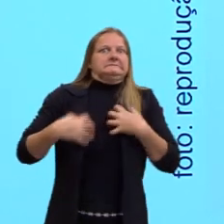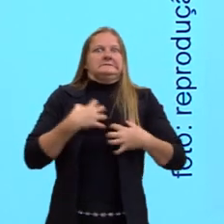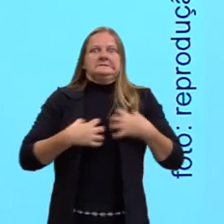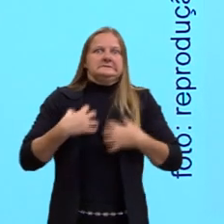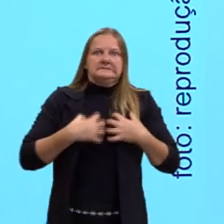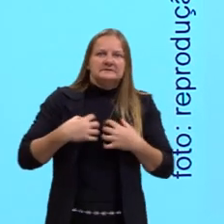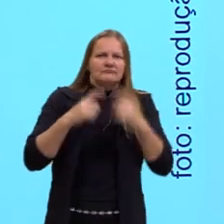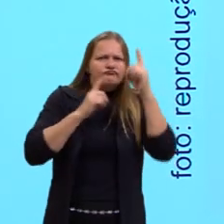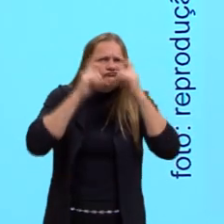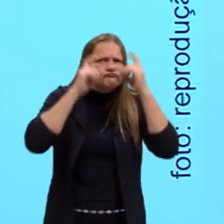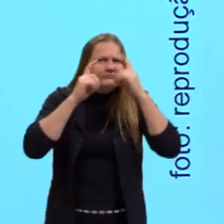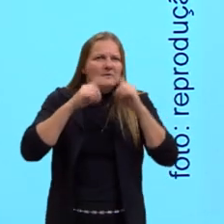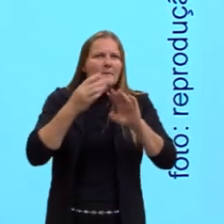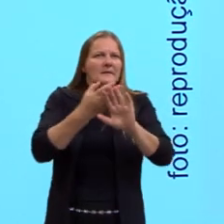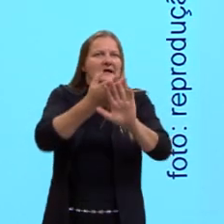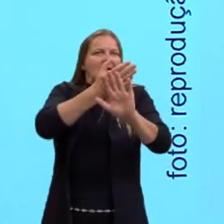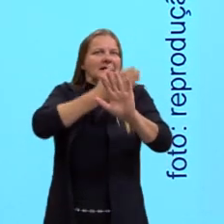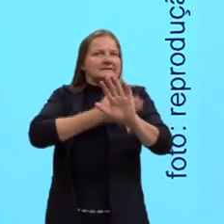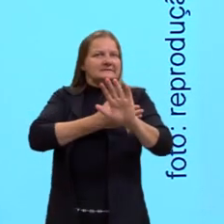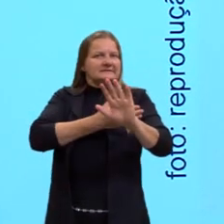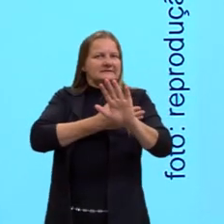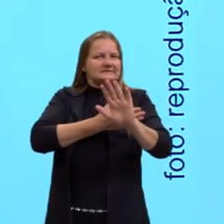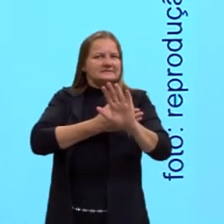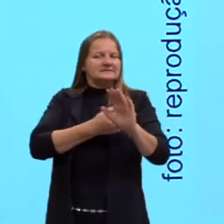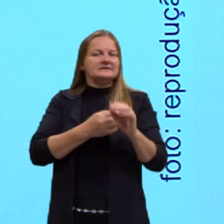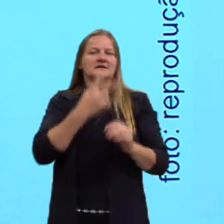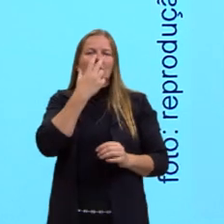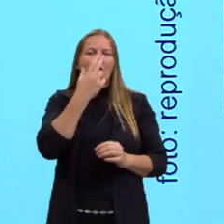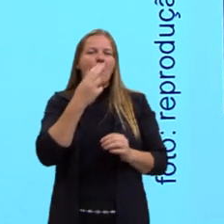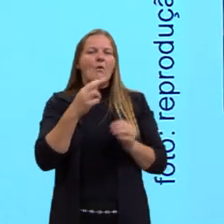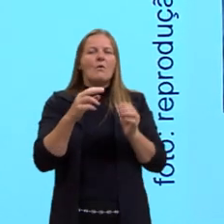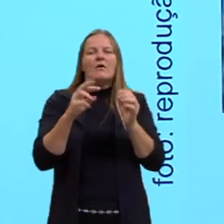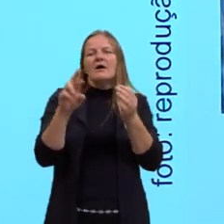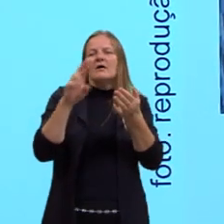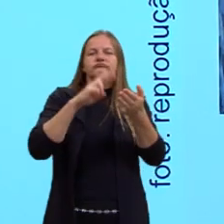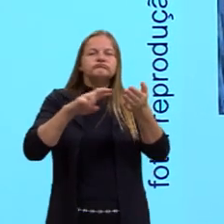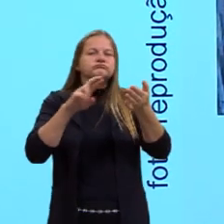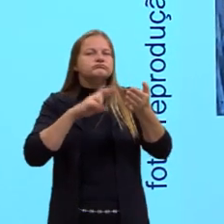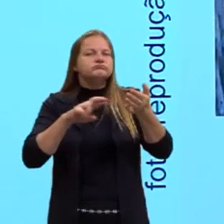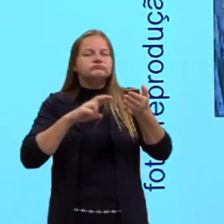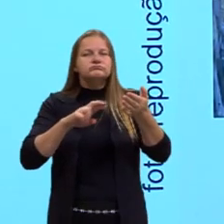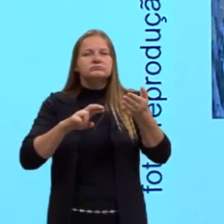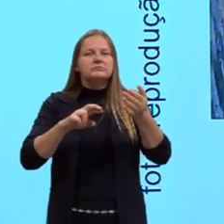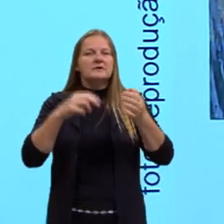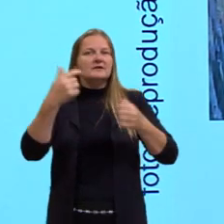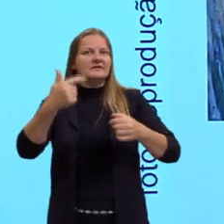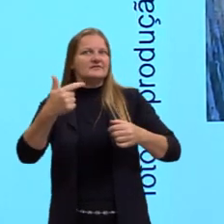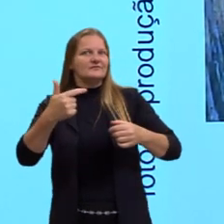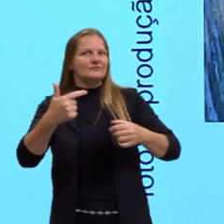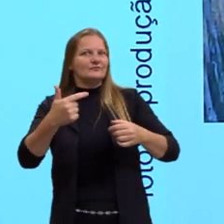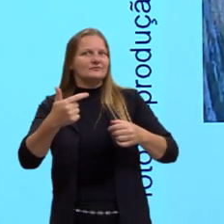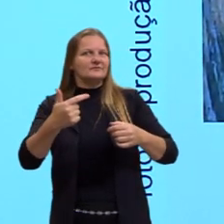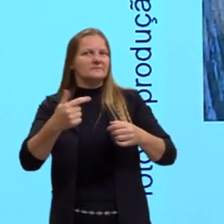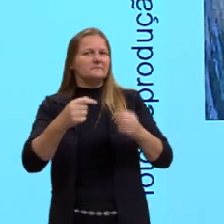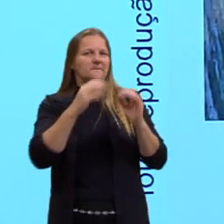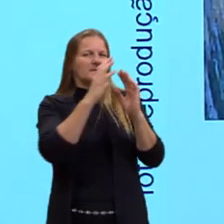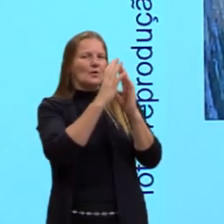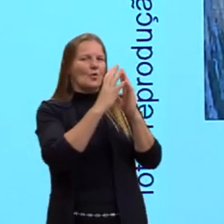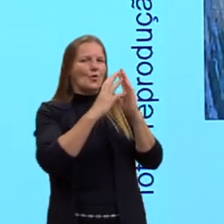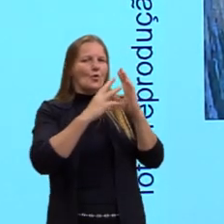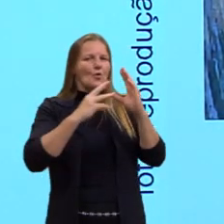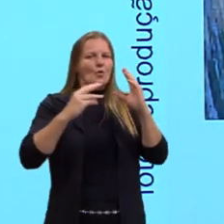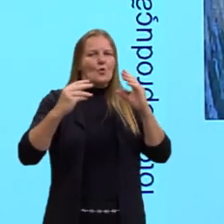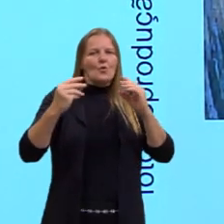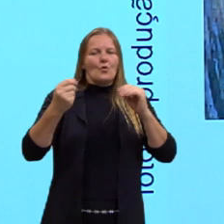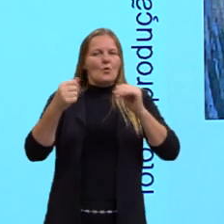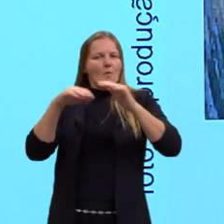mas o que tem lá atrás também. gente tem uma releitura da primeira imagem na segunda. Uma releitura atualizada com